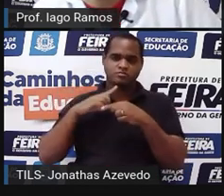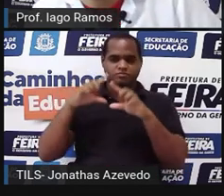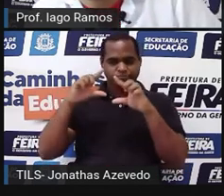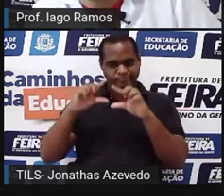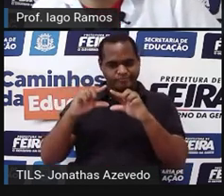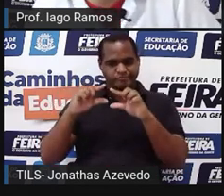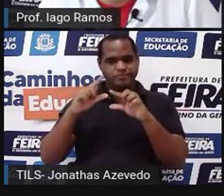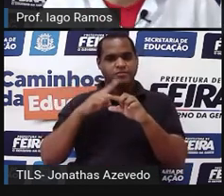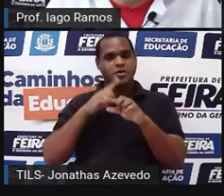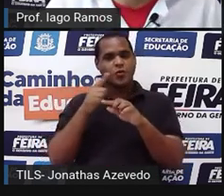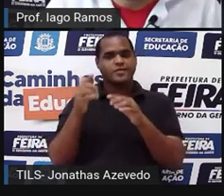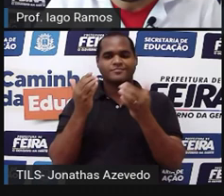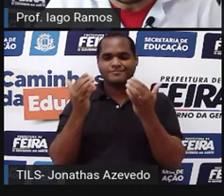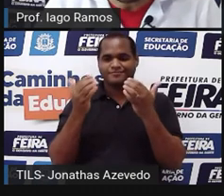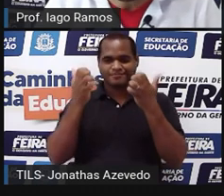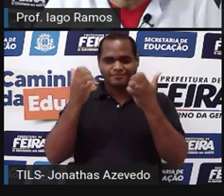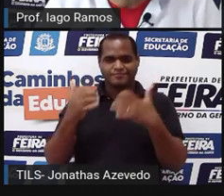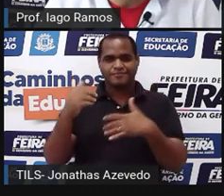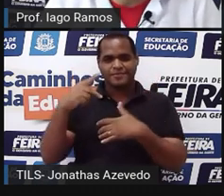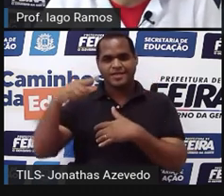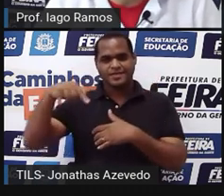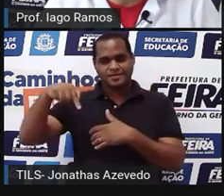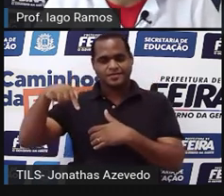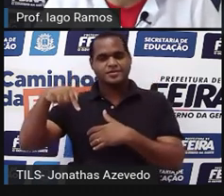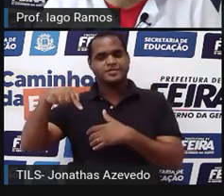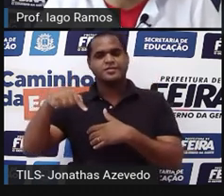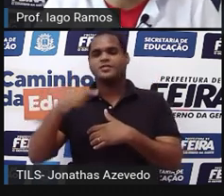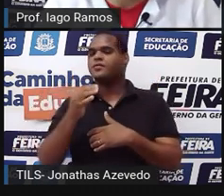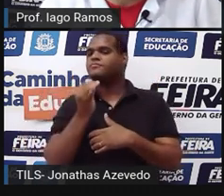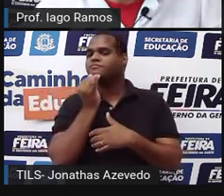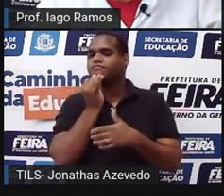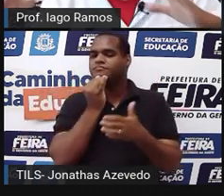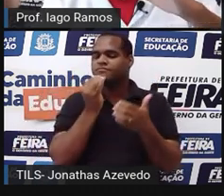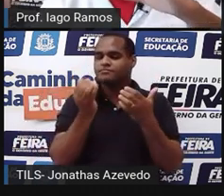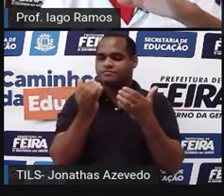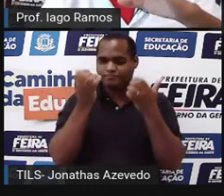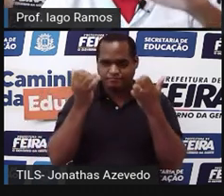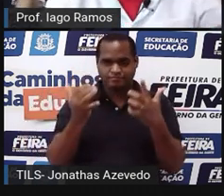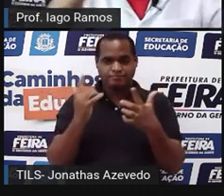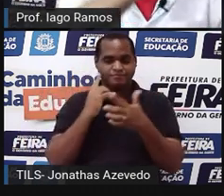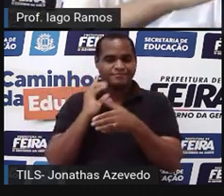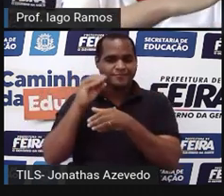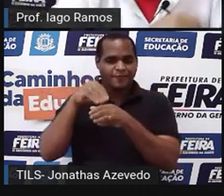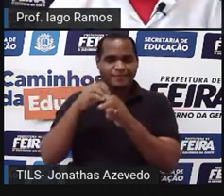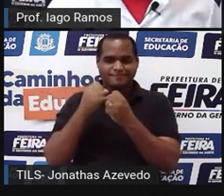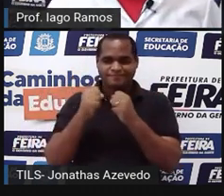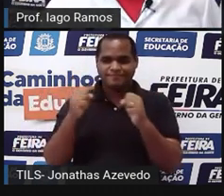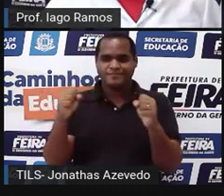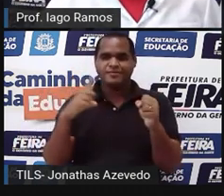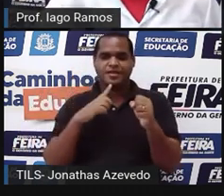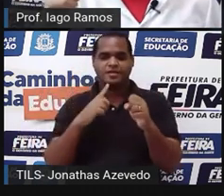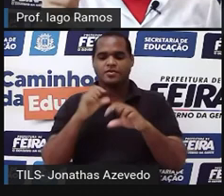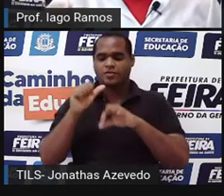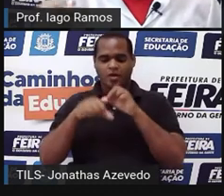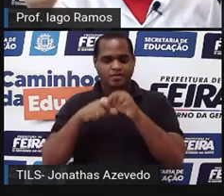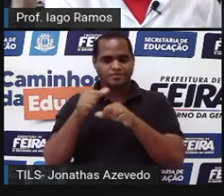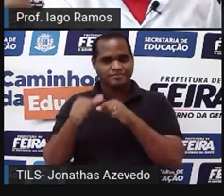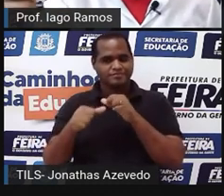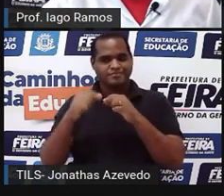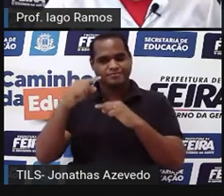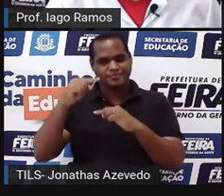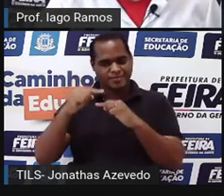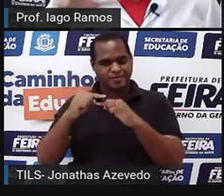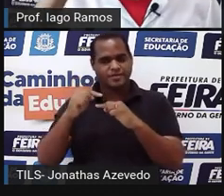corresponde no grande ao lado PQ. Então eu vou formar uma razão pegando o lado do grande para o lado do pequeno PQ